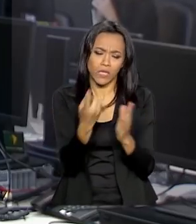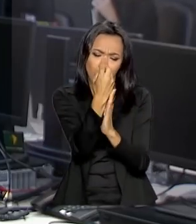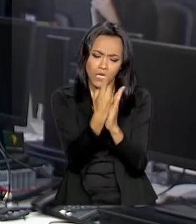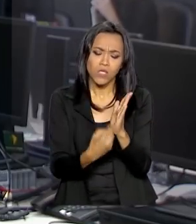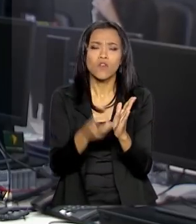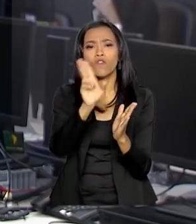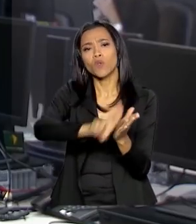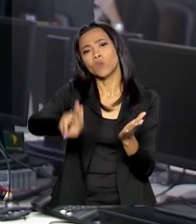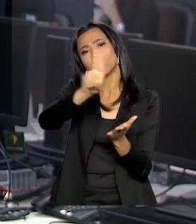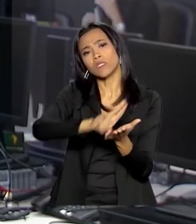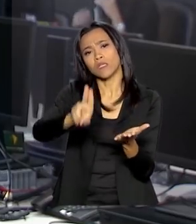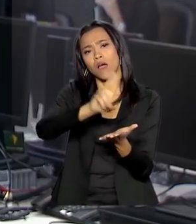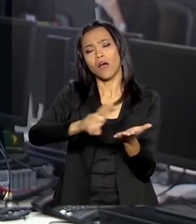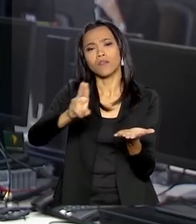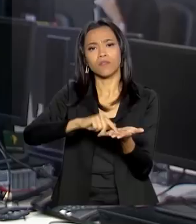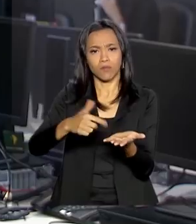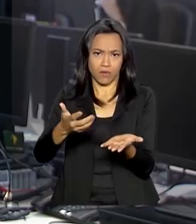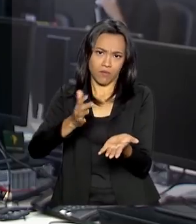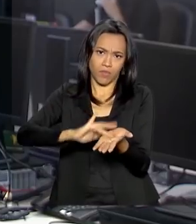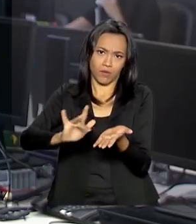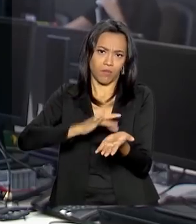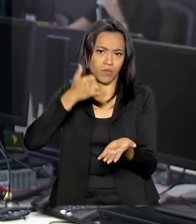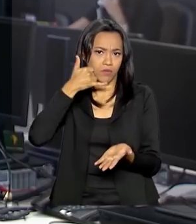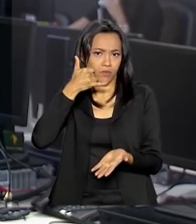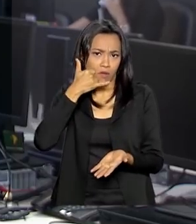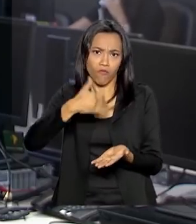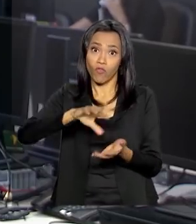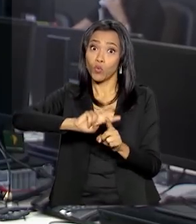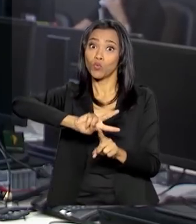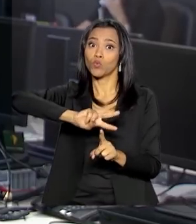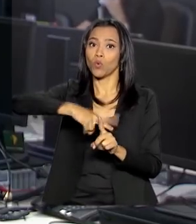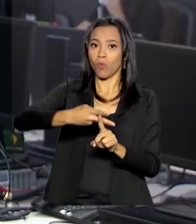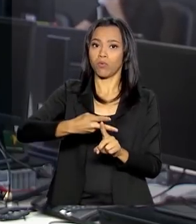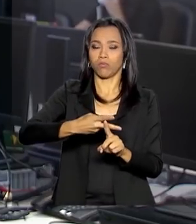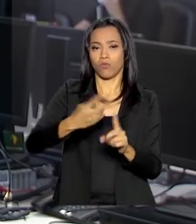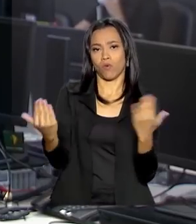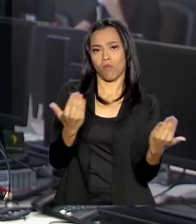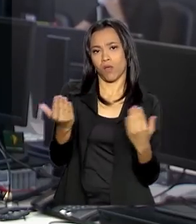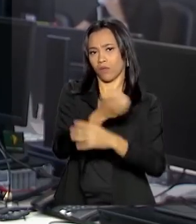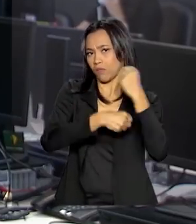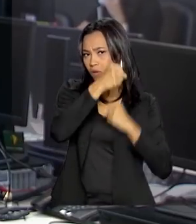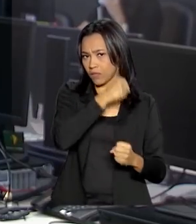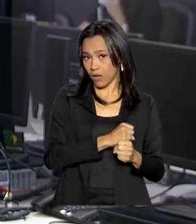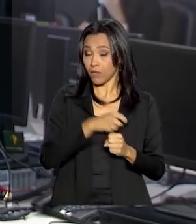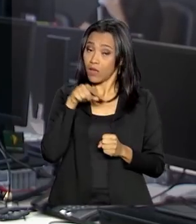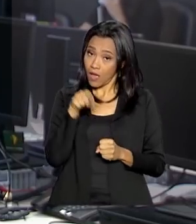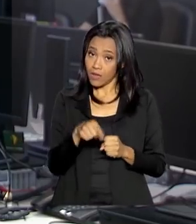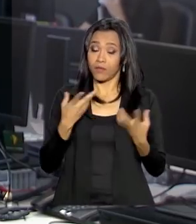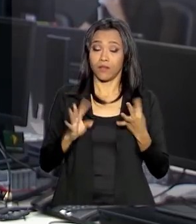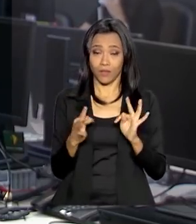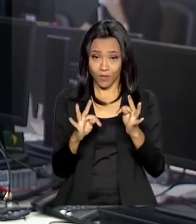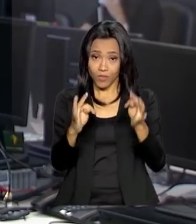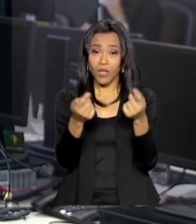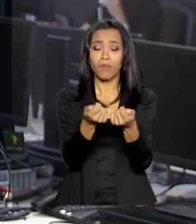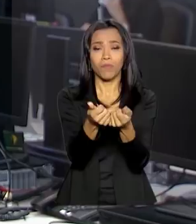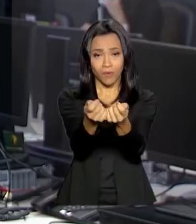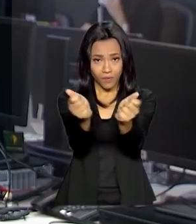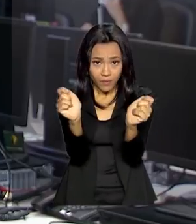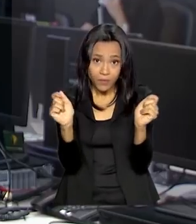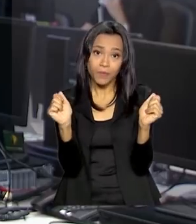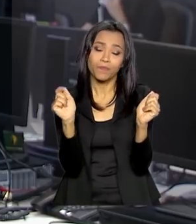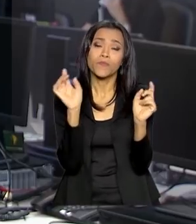dispositivos móveis. O número é mais do que o dobro do registrado no ano passado. Mas a presença desse tipo de tecnologia ainda é pequena.